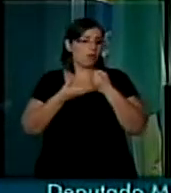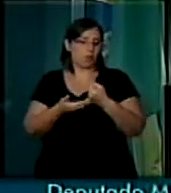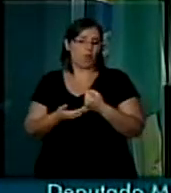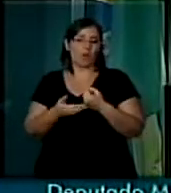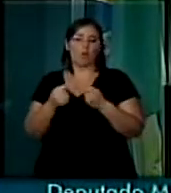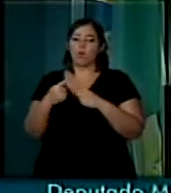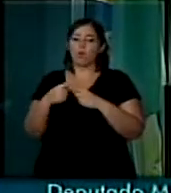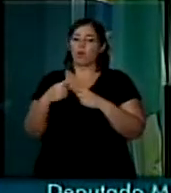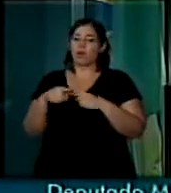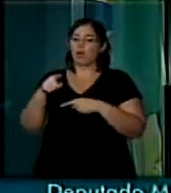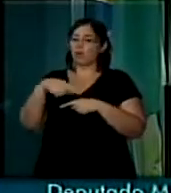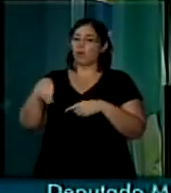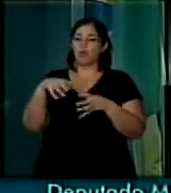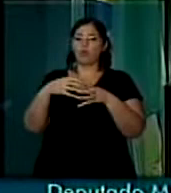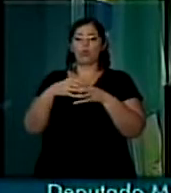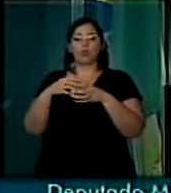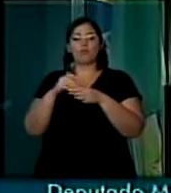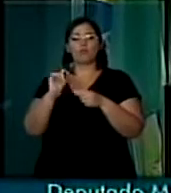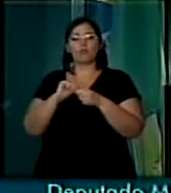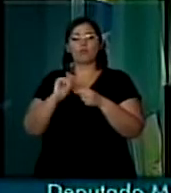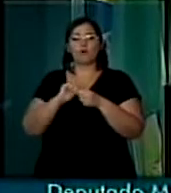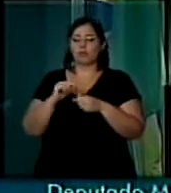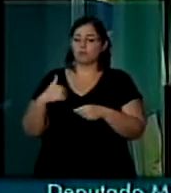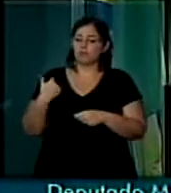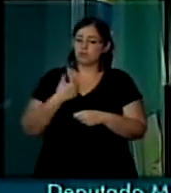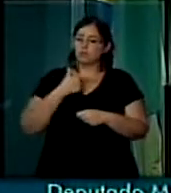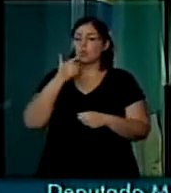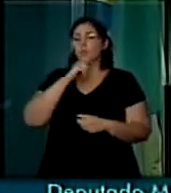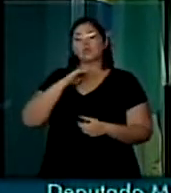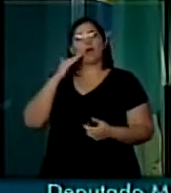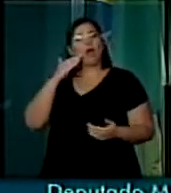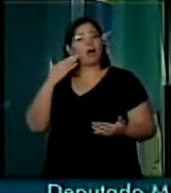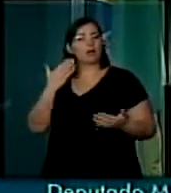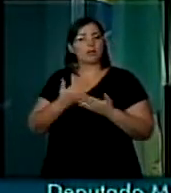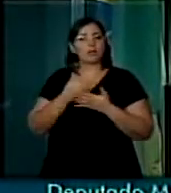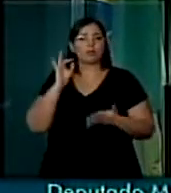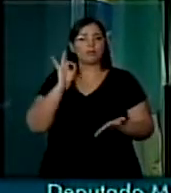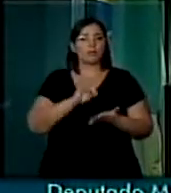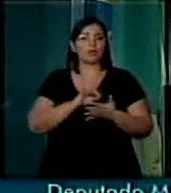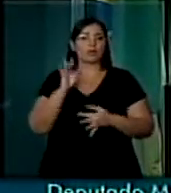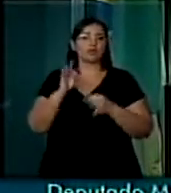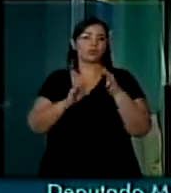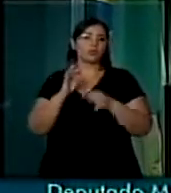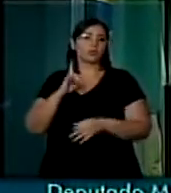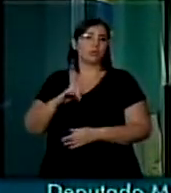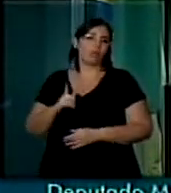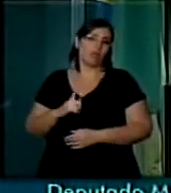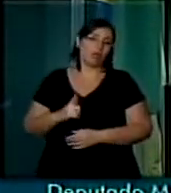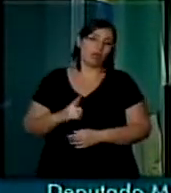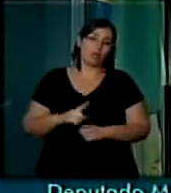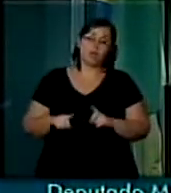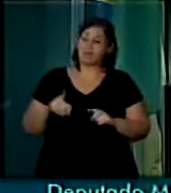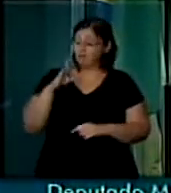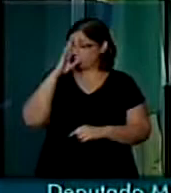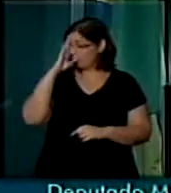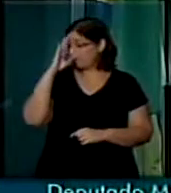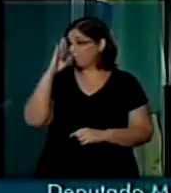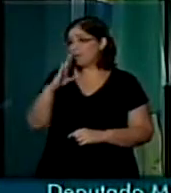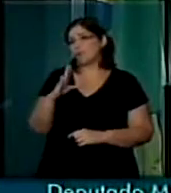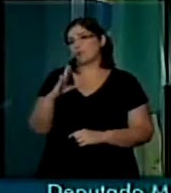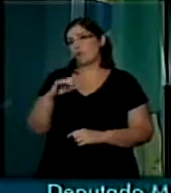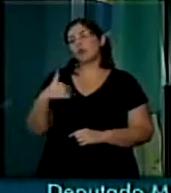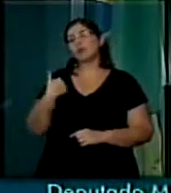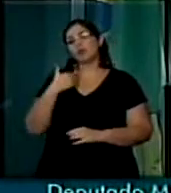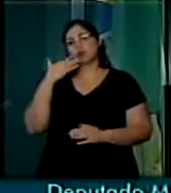que fazem com que nós acreditemos de fato na justiça, mas que acima de tudo nos